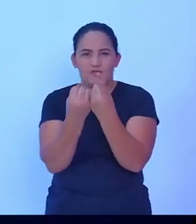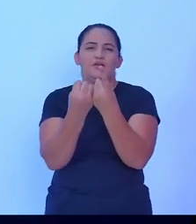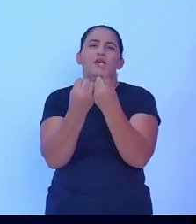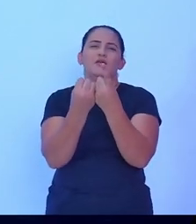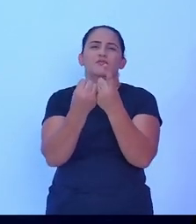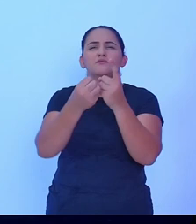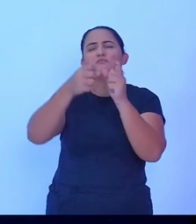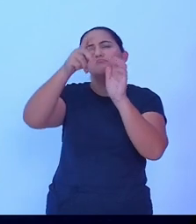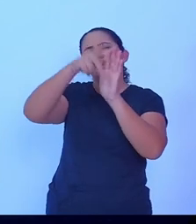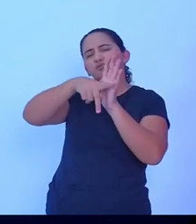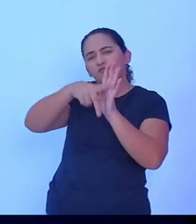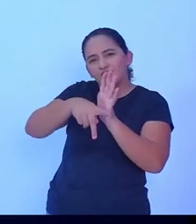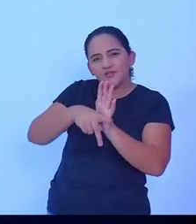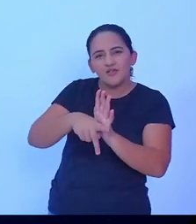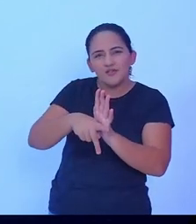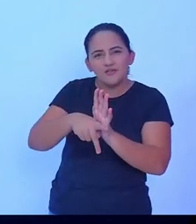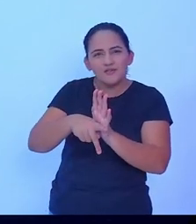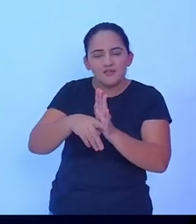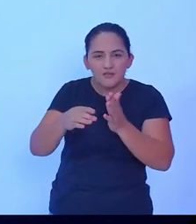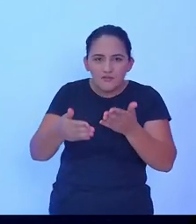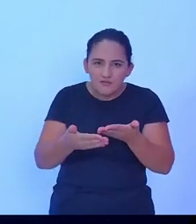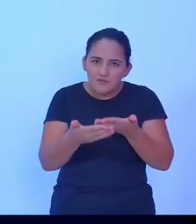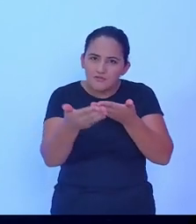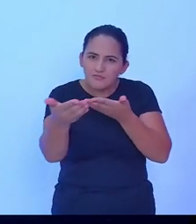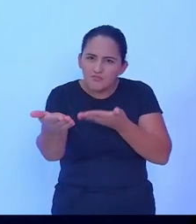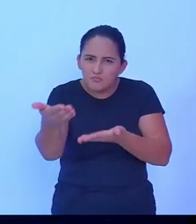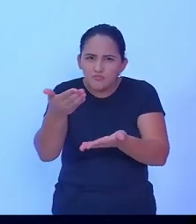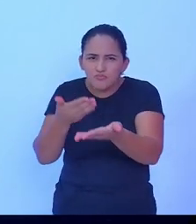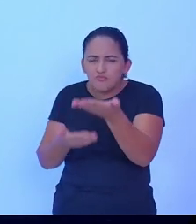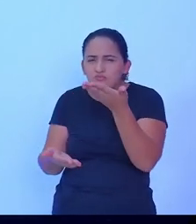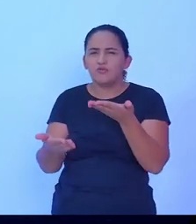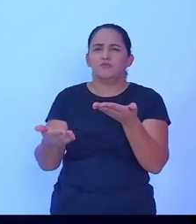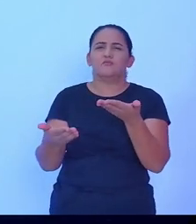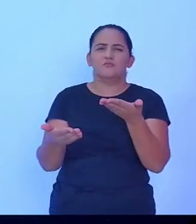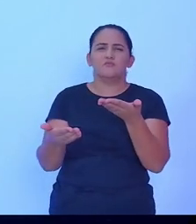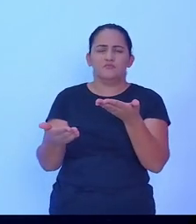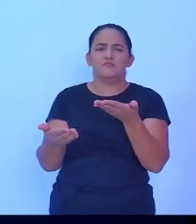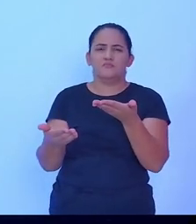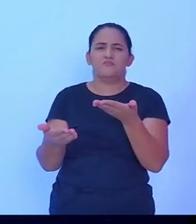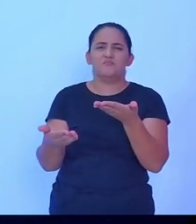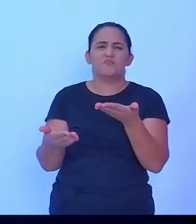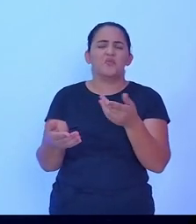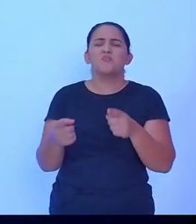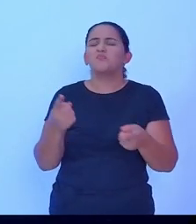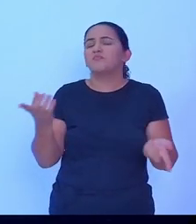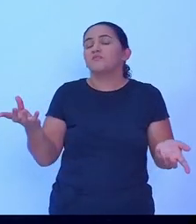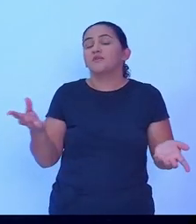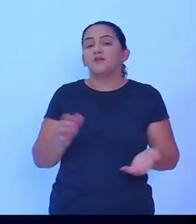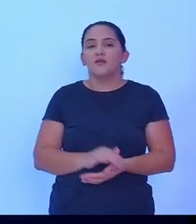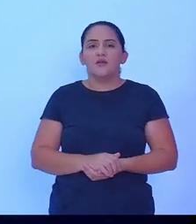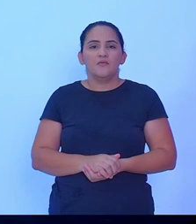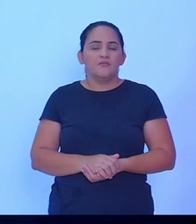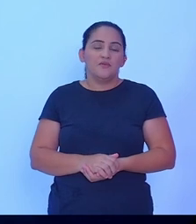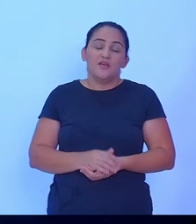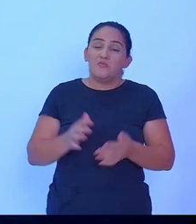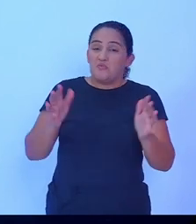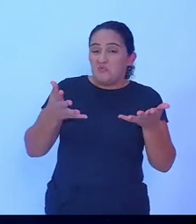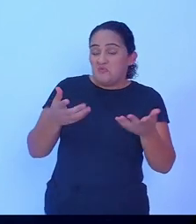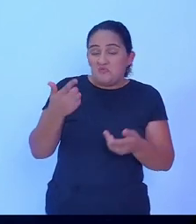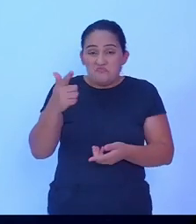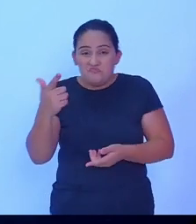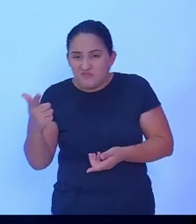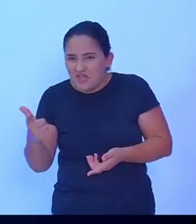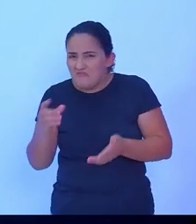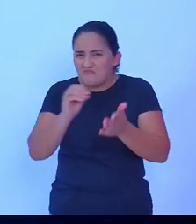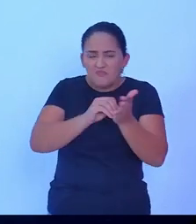projeto para atender realmente aquilo que ficou na adimplência. Então, assim, é o dever